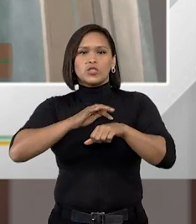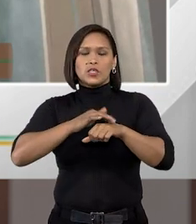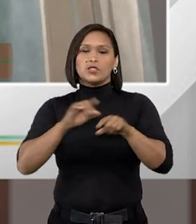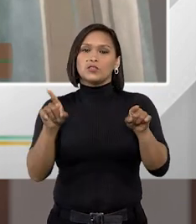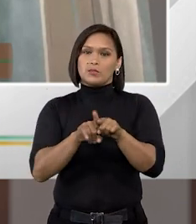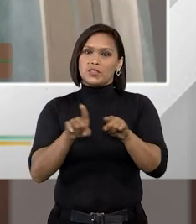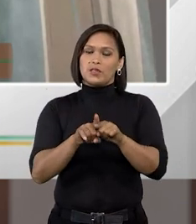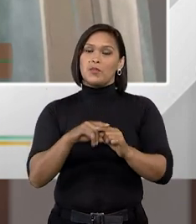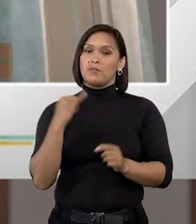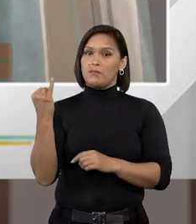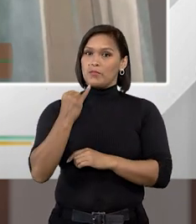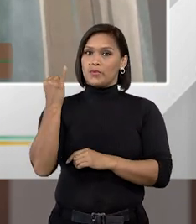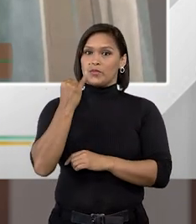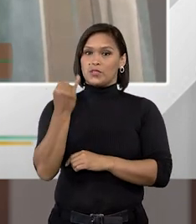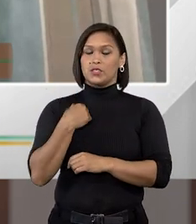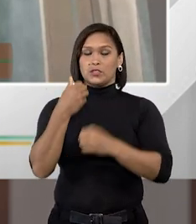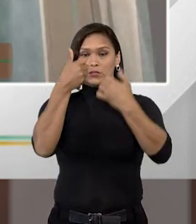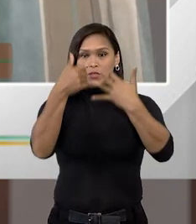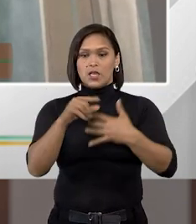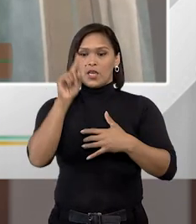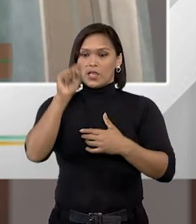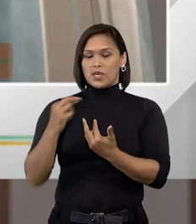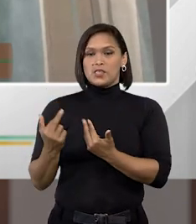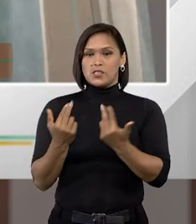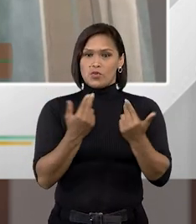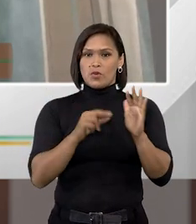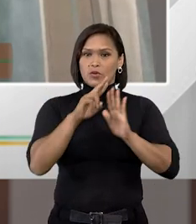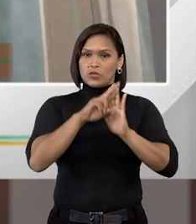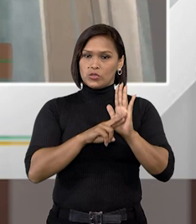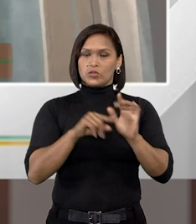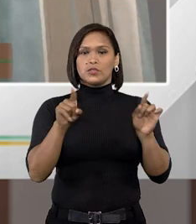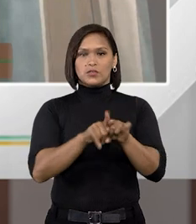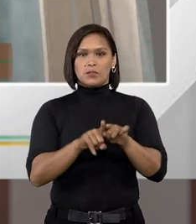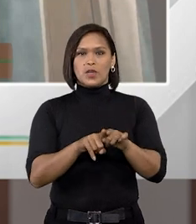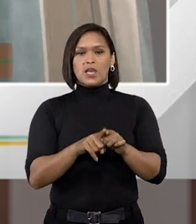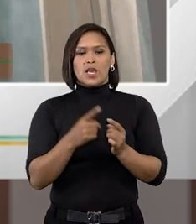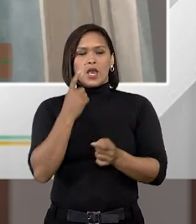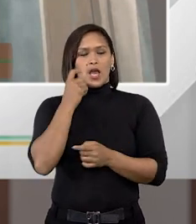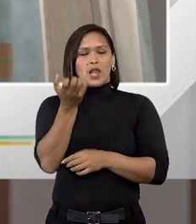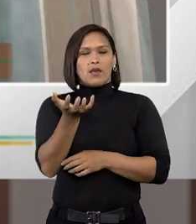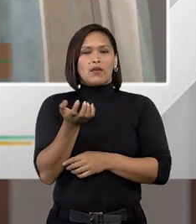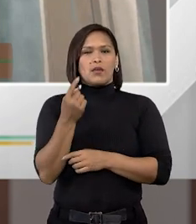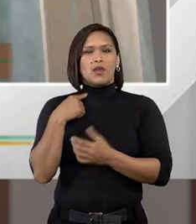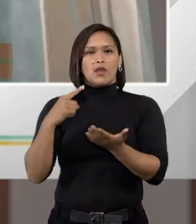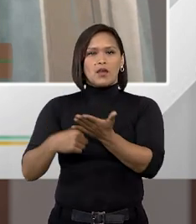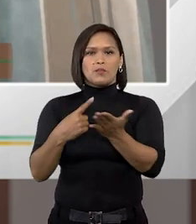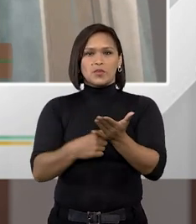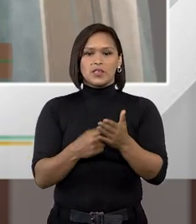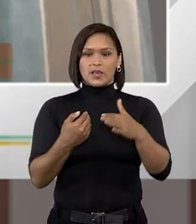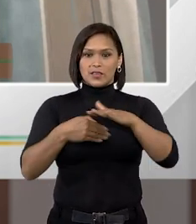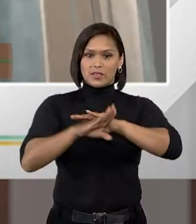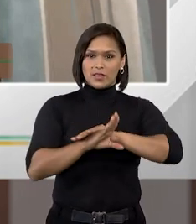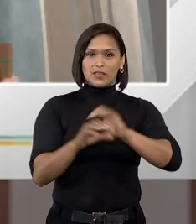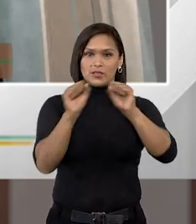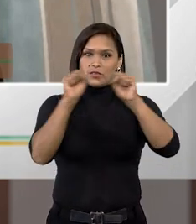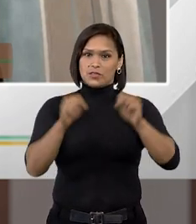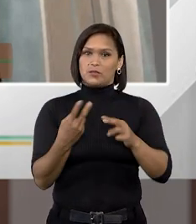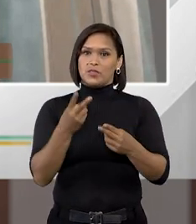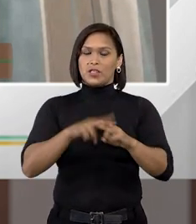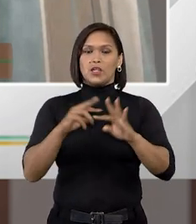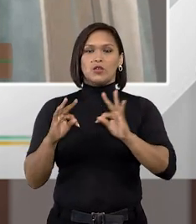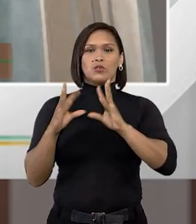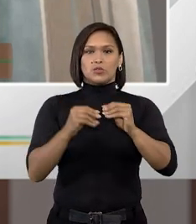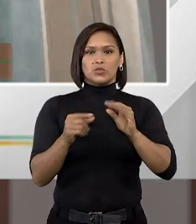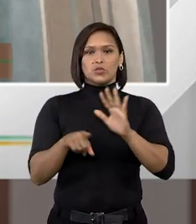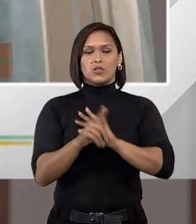também é muito importante citar que essa mesma resolução que ela tem por intenção aplicar dentro do sistema carcerário como um